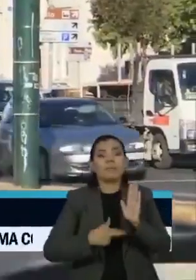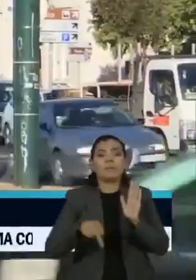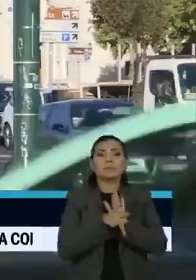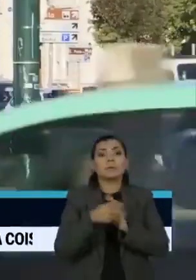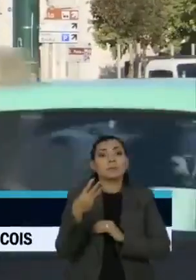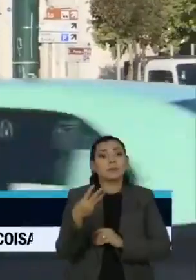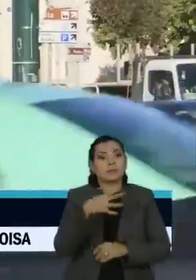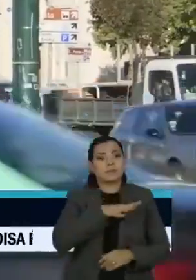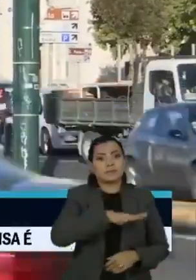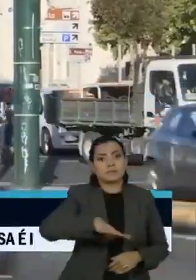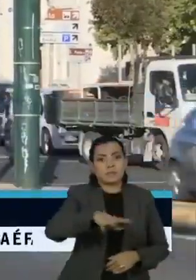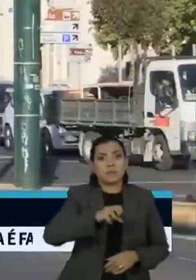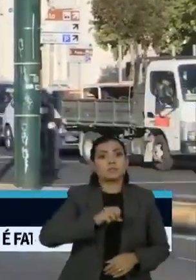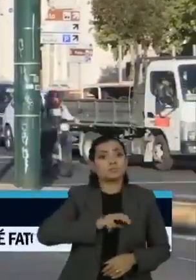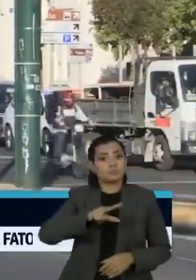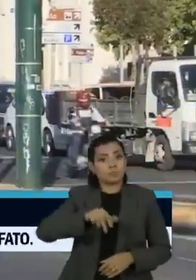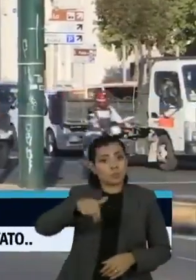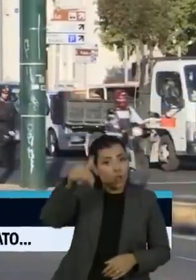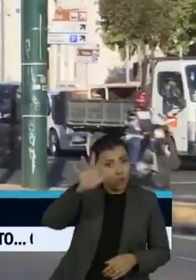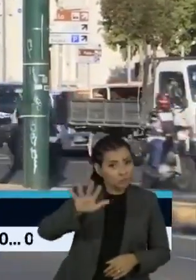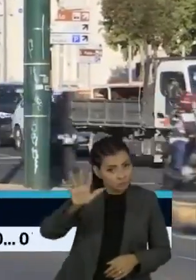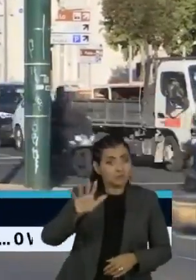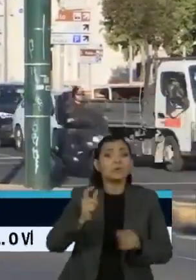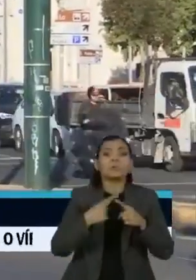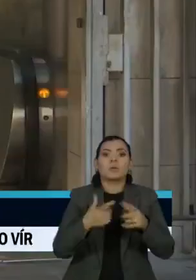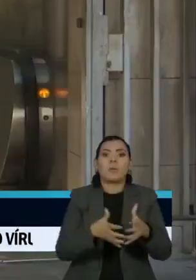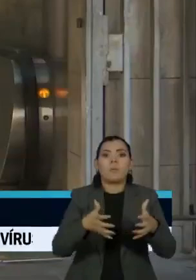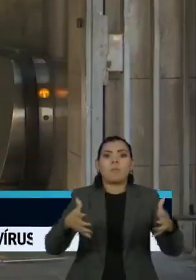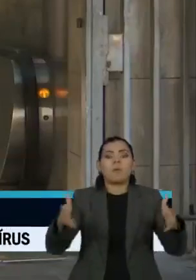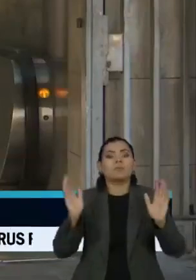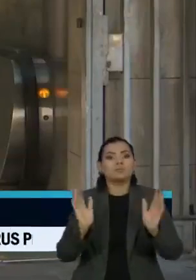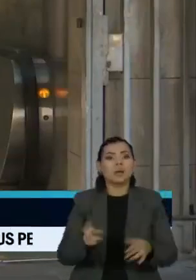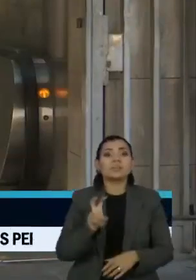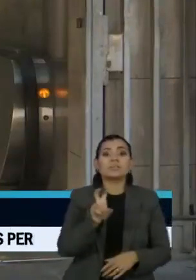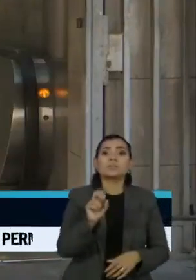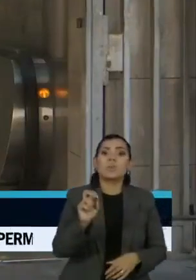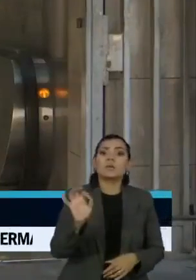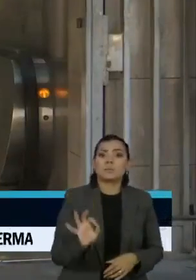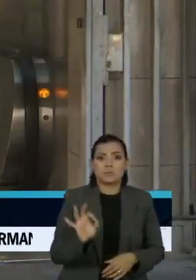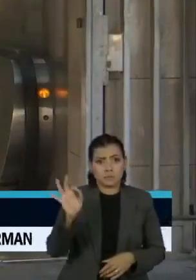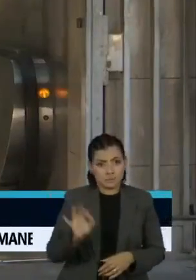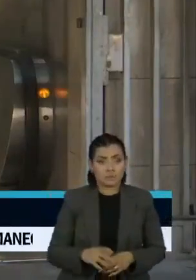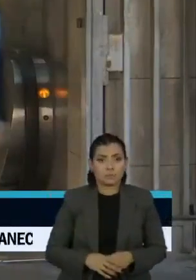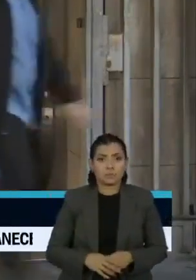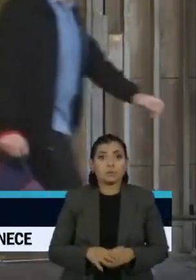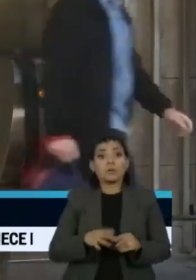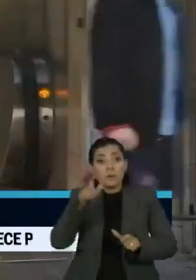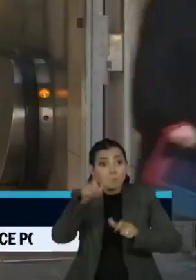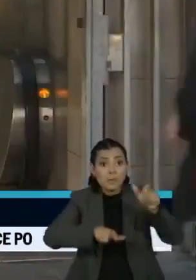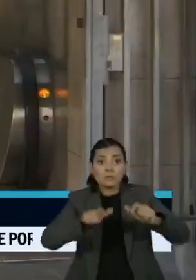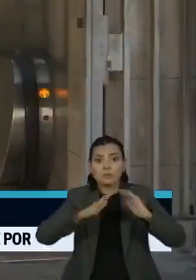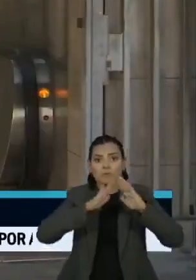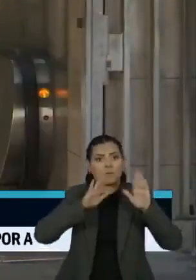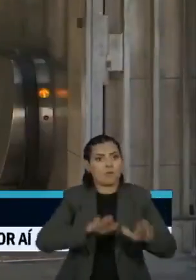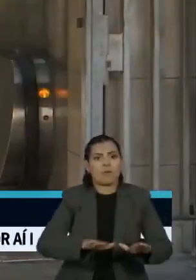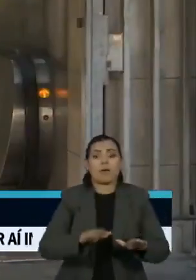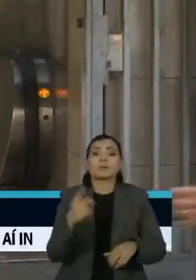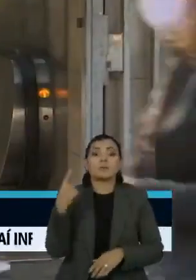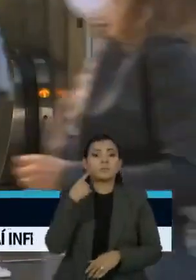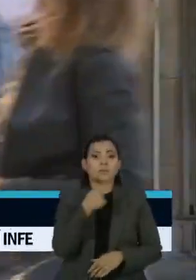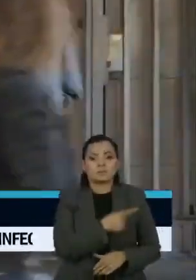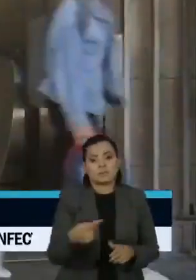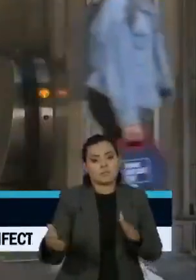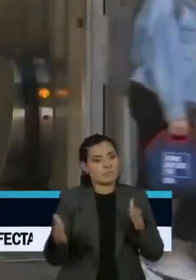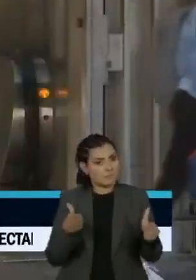em três cidades no norte do país, onde os contágios aumentaram em 50%. Os cidadãos deverão ficar em casa durante uma